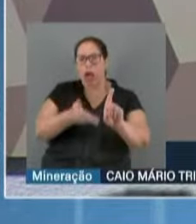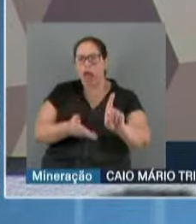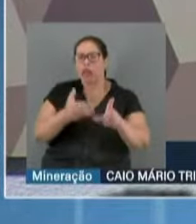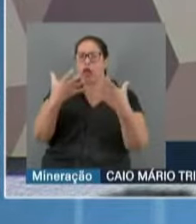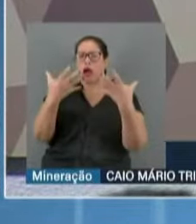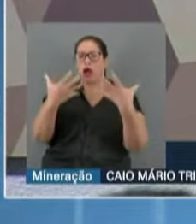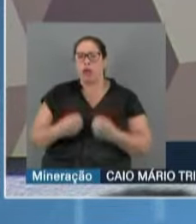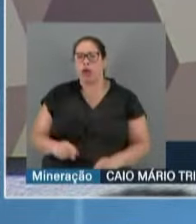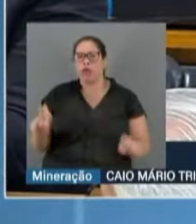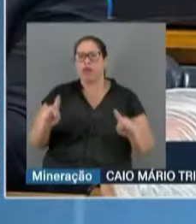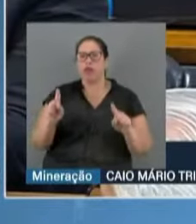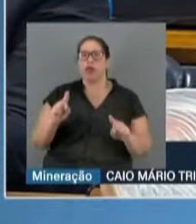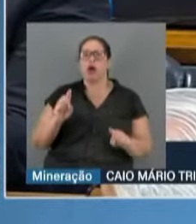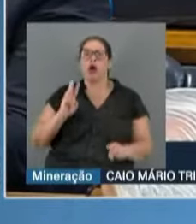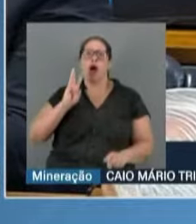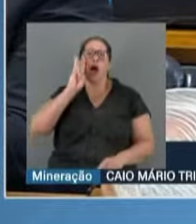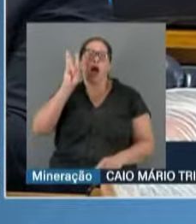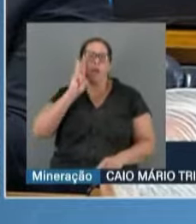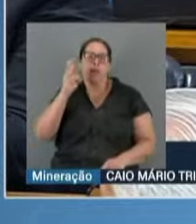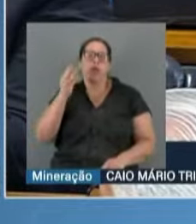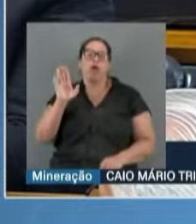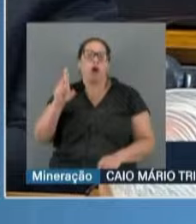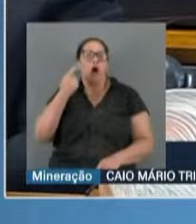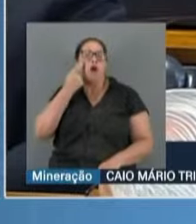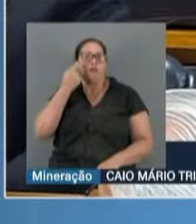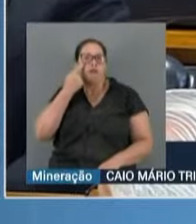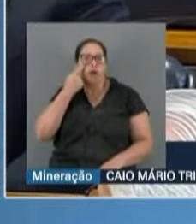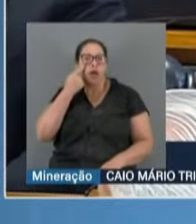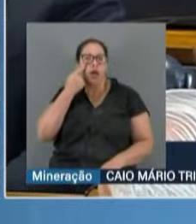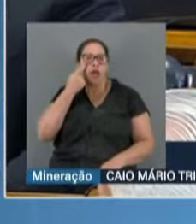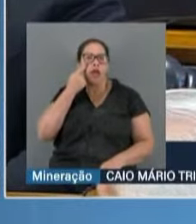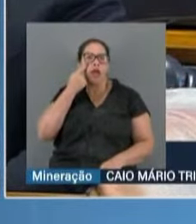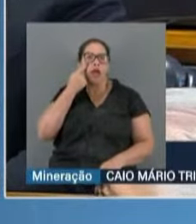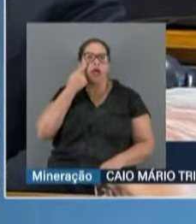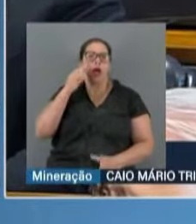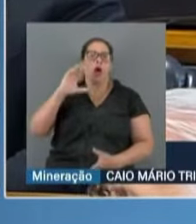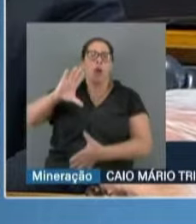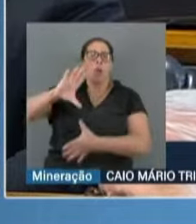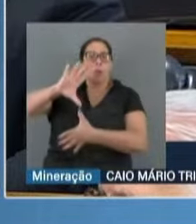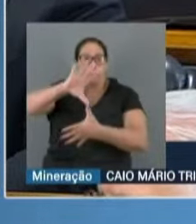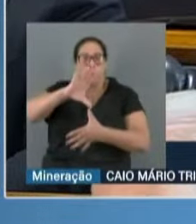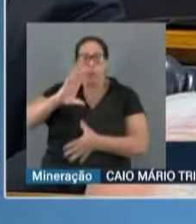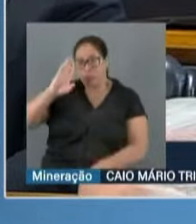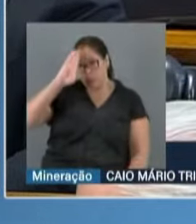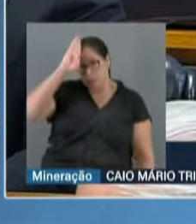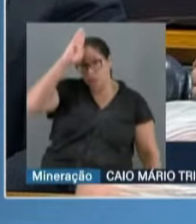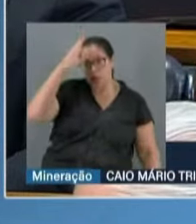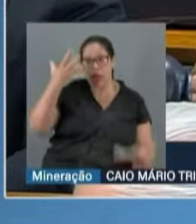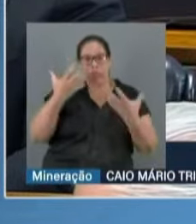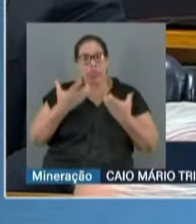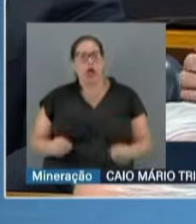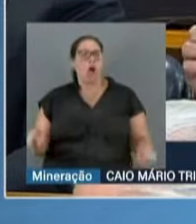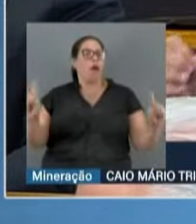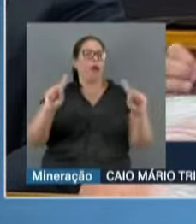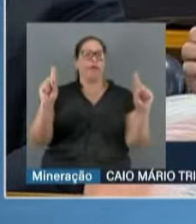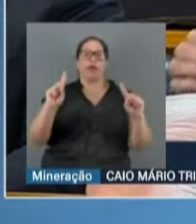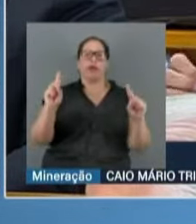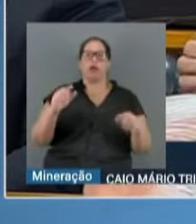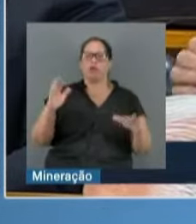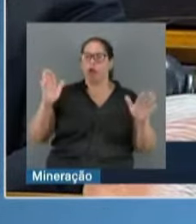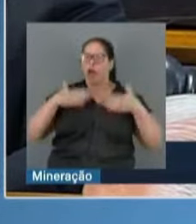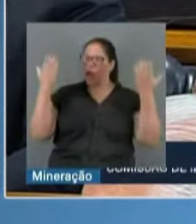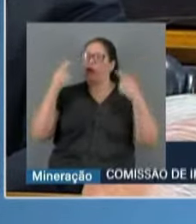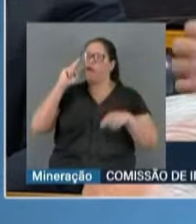STF. E realmente não é uma novidade, Amadeu. Já tivemos ministros e ministros que tiveram uma